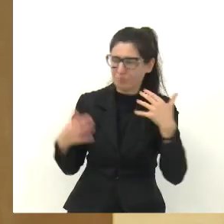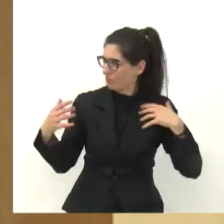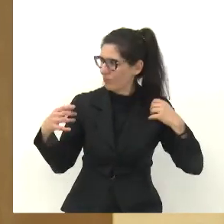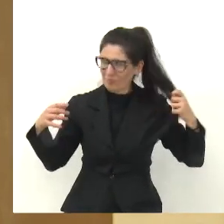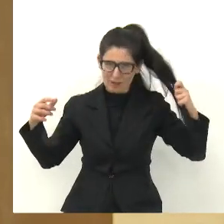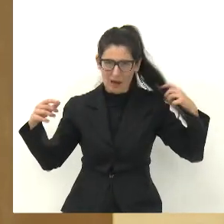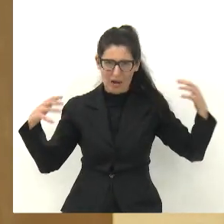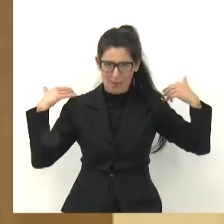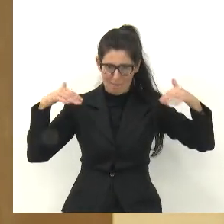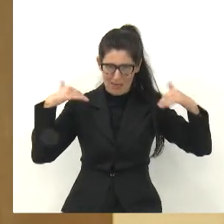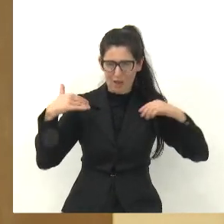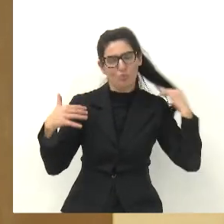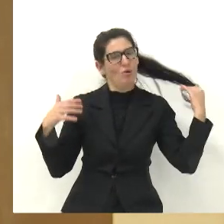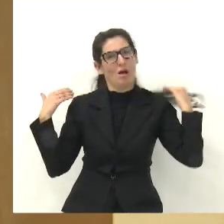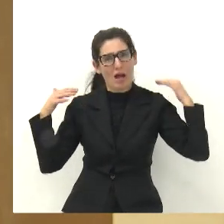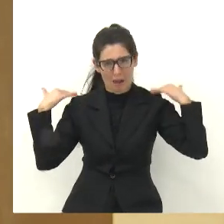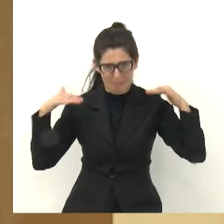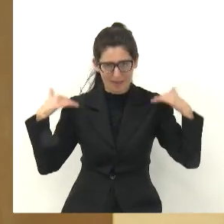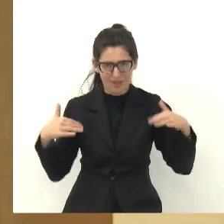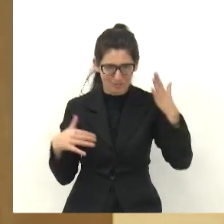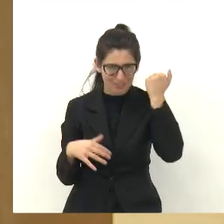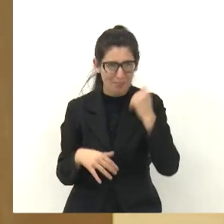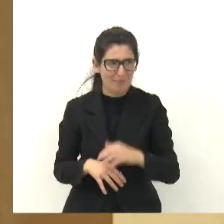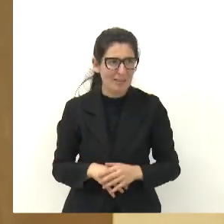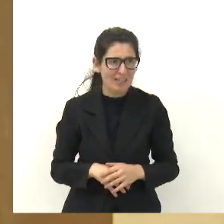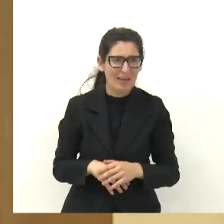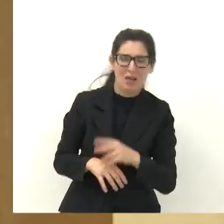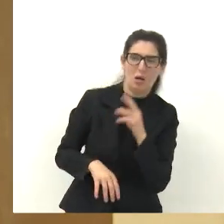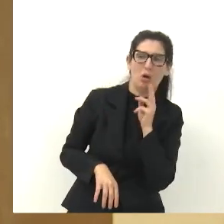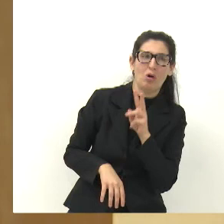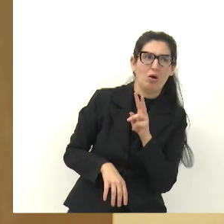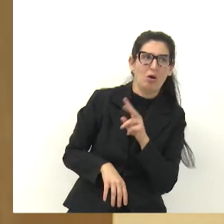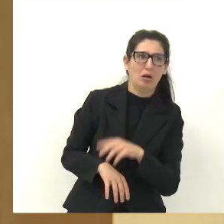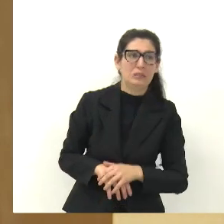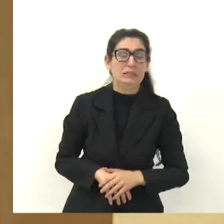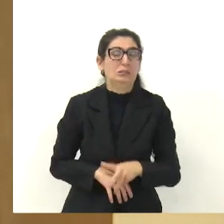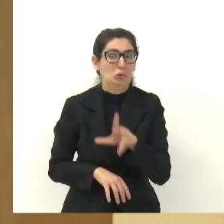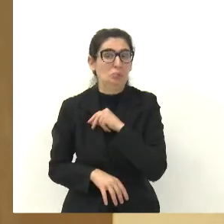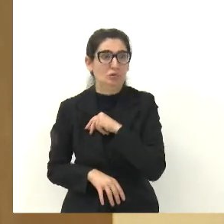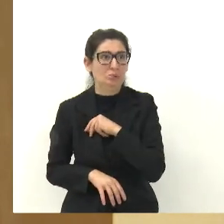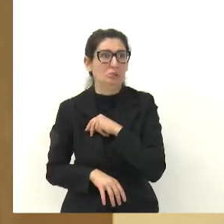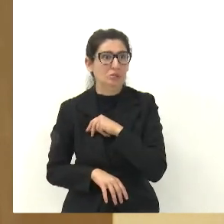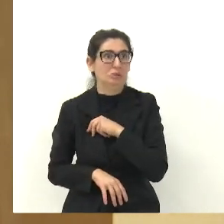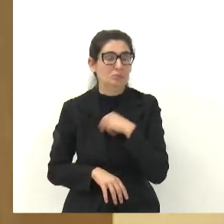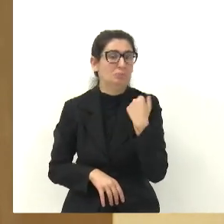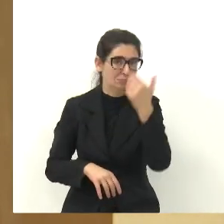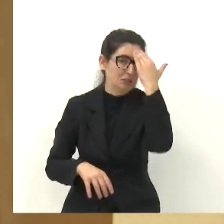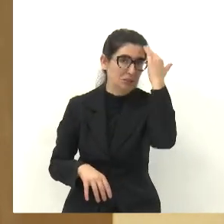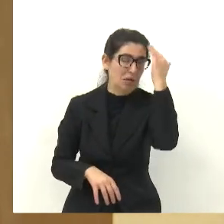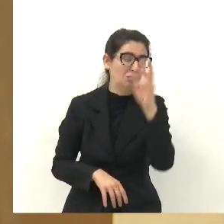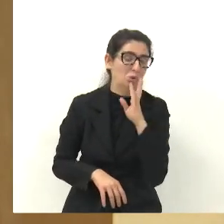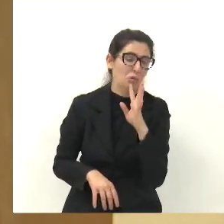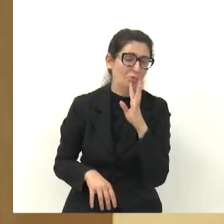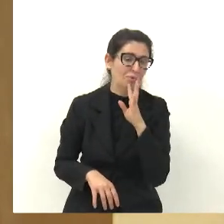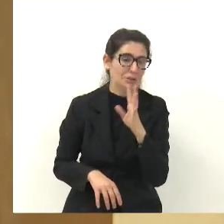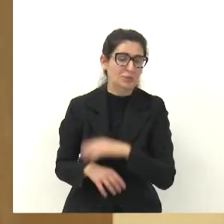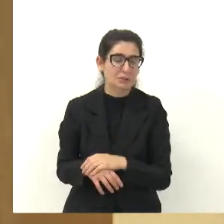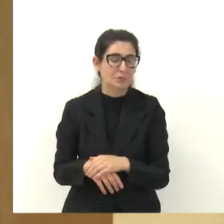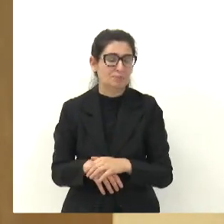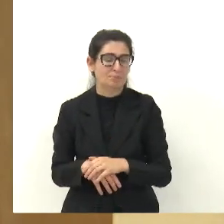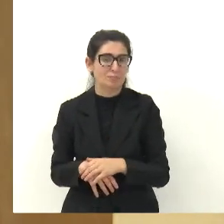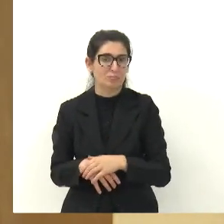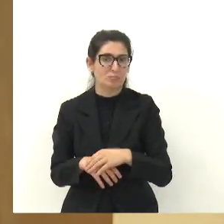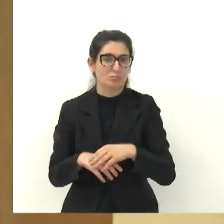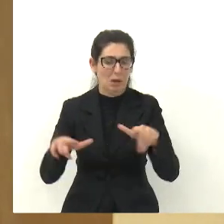falo, quando eu vejo eles, eu sei que é problema. falo, putz, já é aí o negócio que é pesado. E eu estive lá acompanhando ontem, eles tiveram que